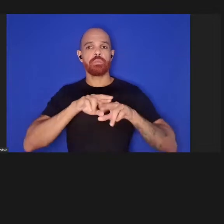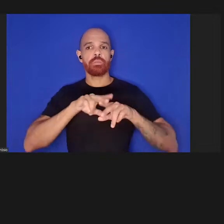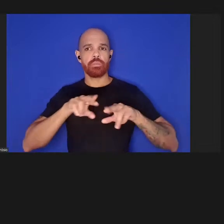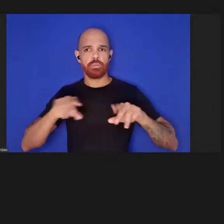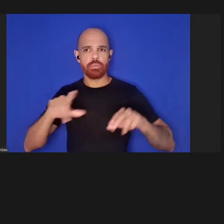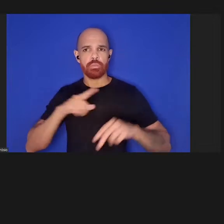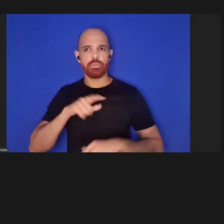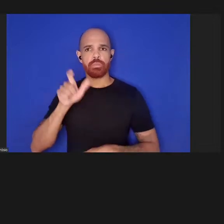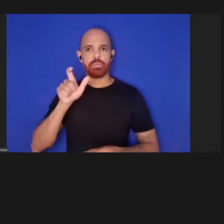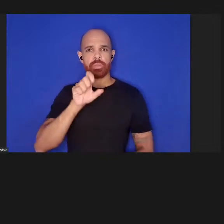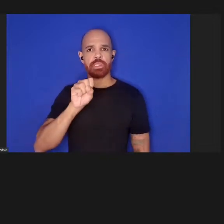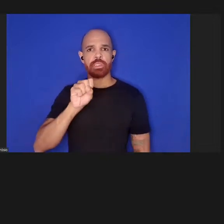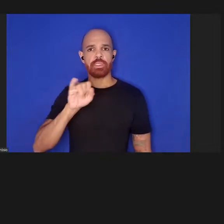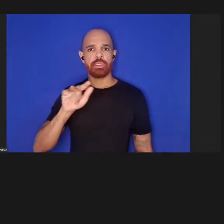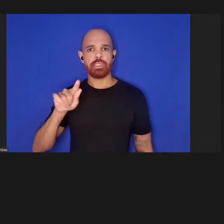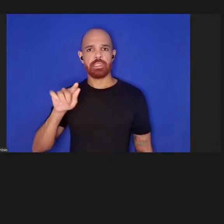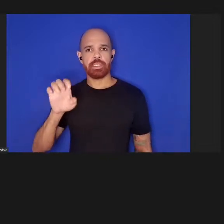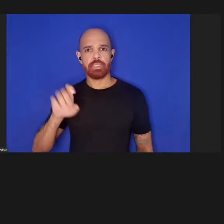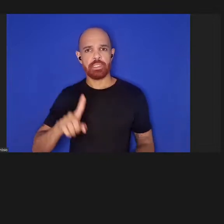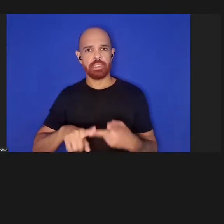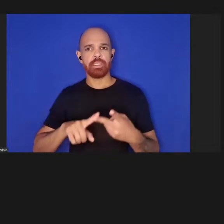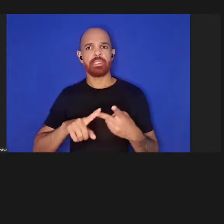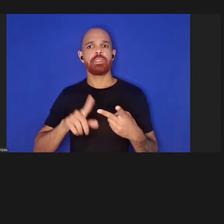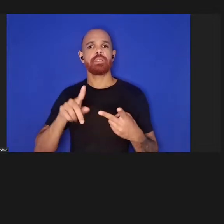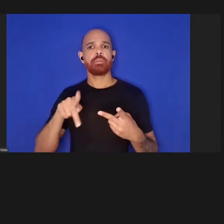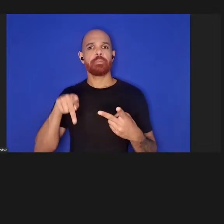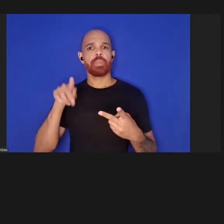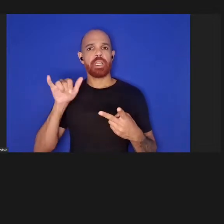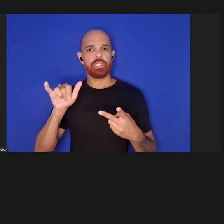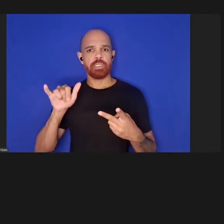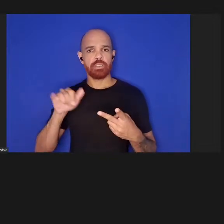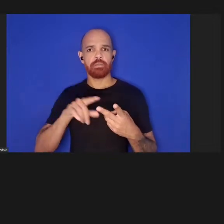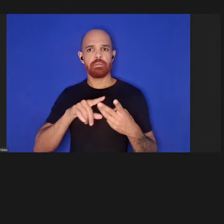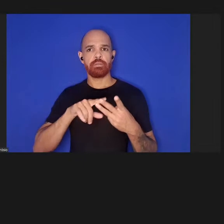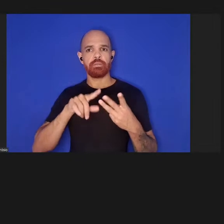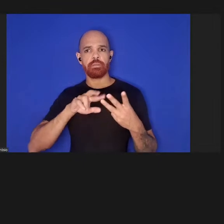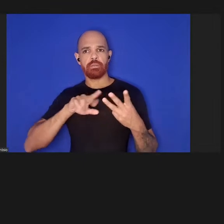e PierJ e